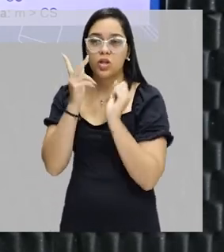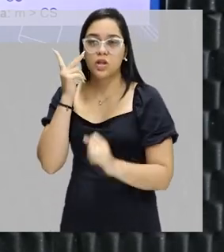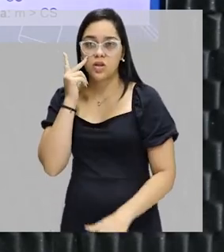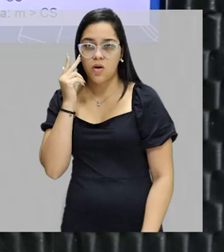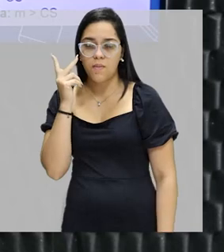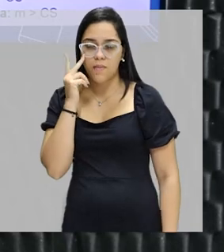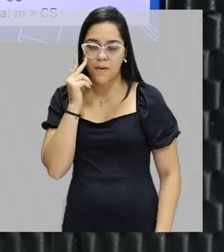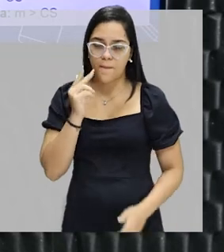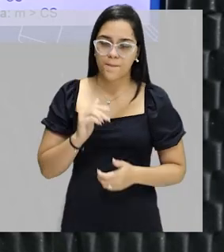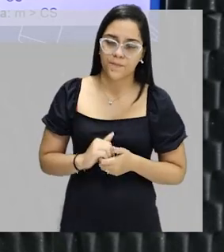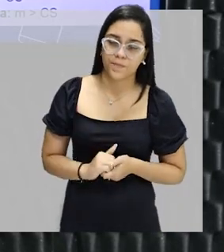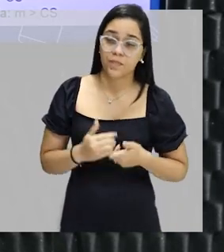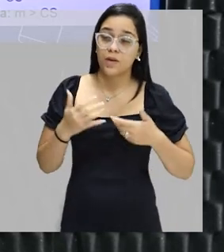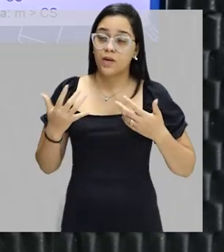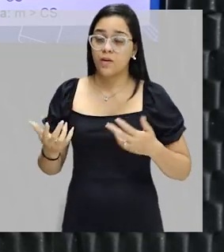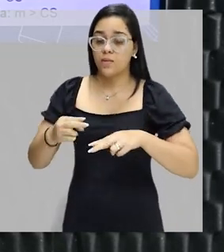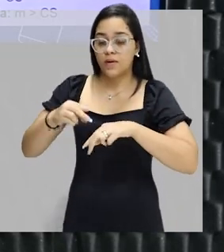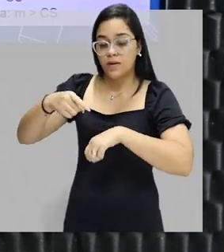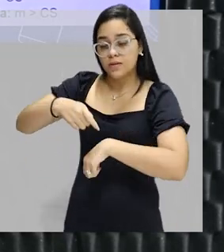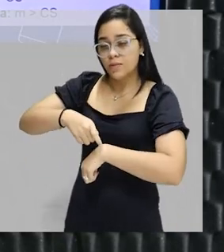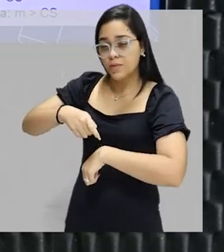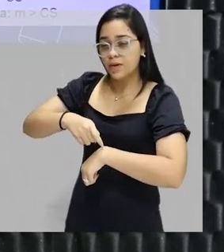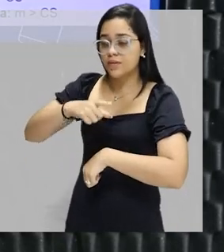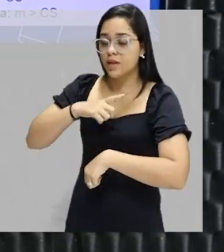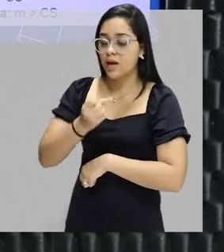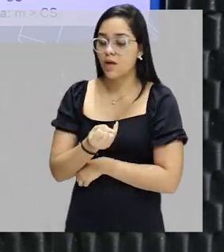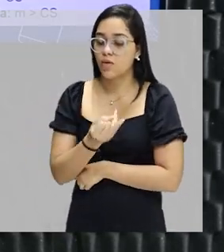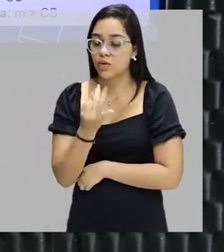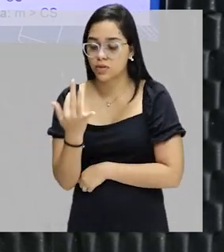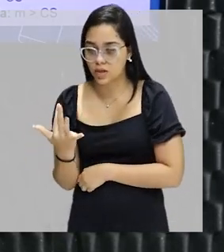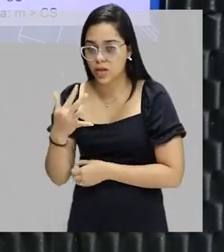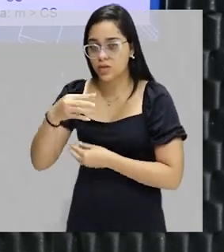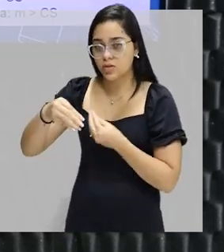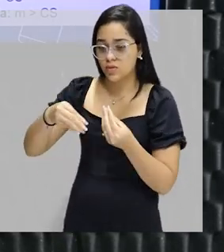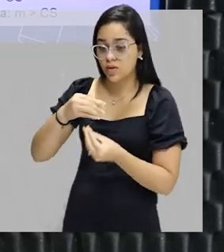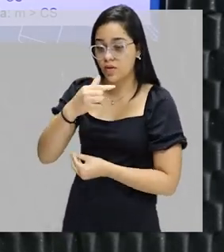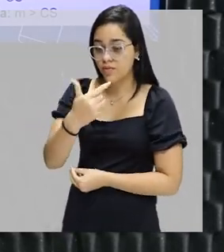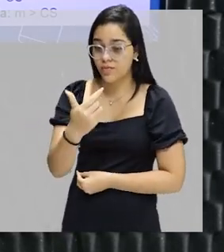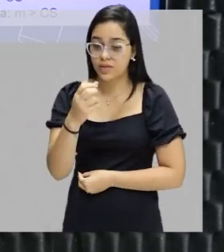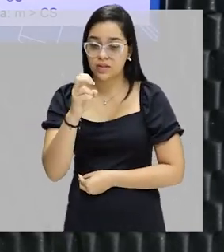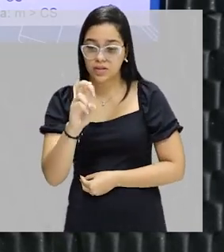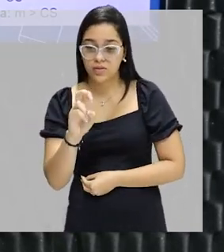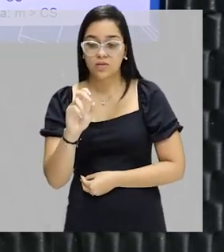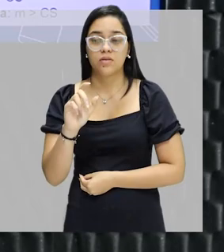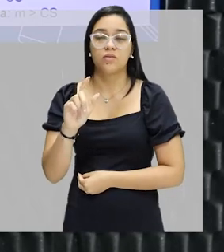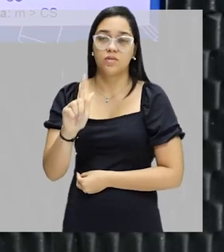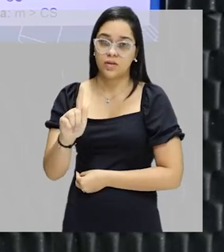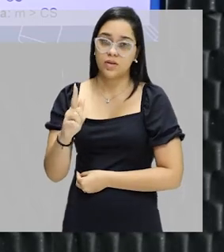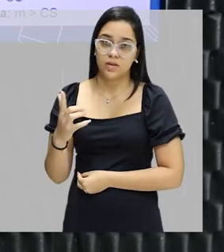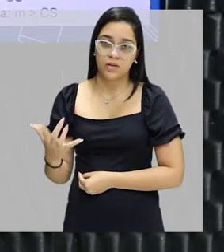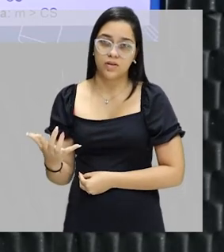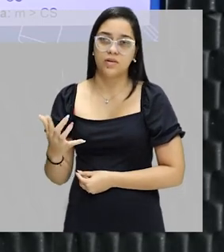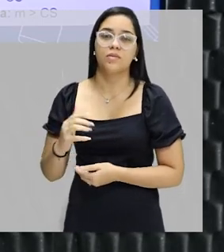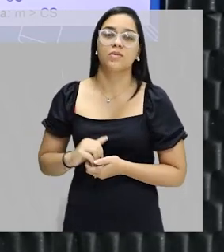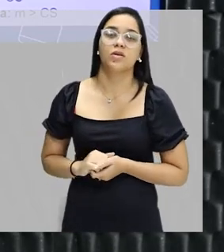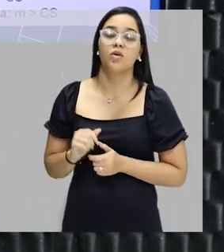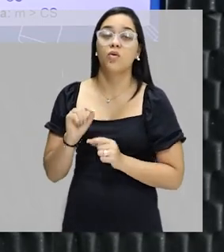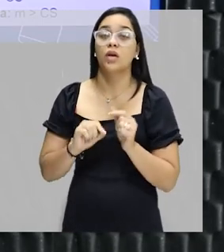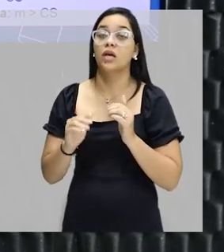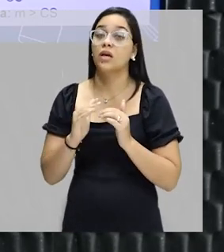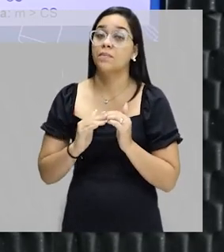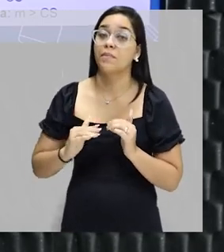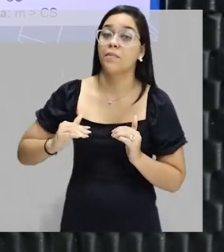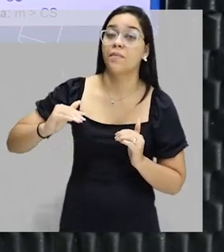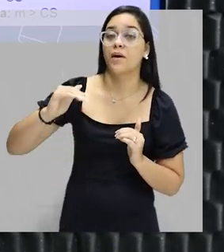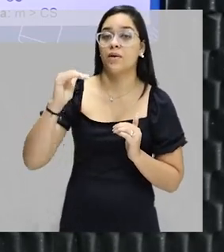Então, nesse momento, nós vamos ter a quantidade dissolvida, no caso 25, sendo superior,